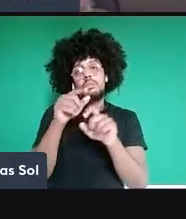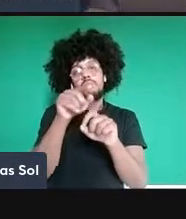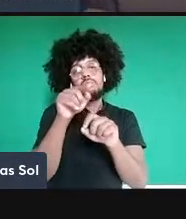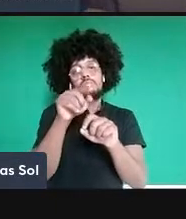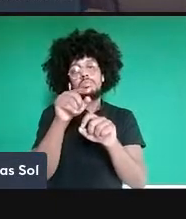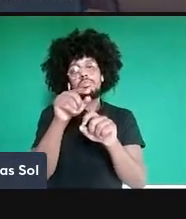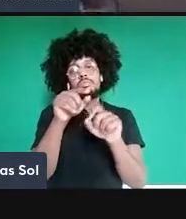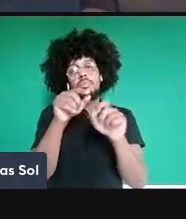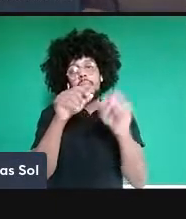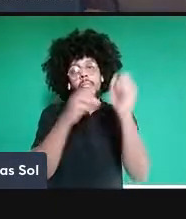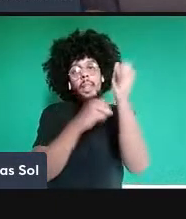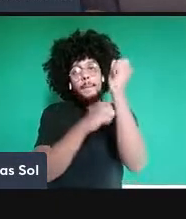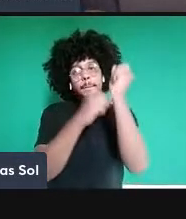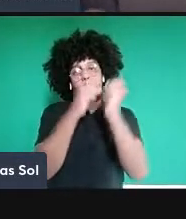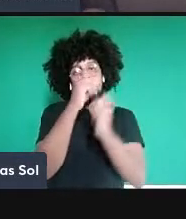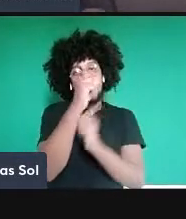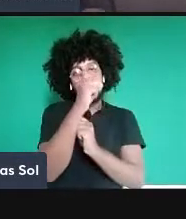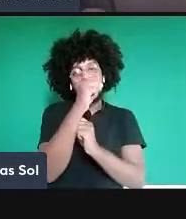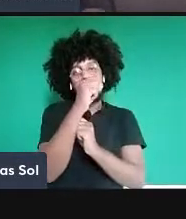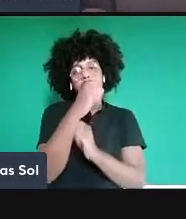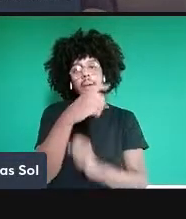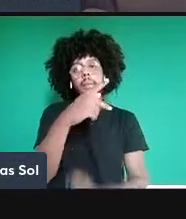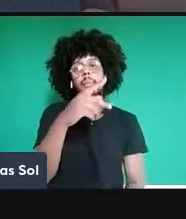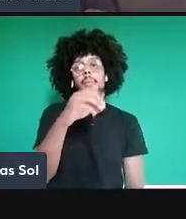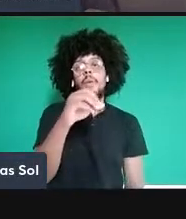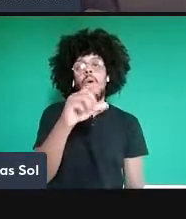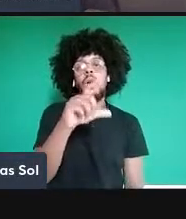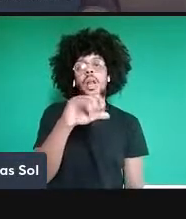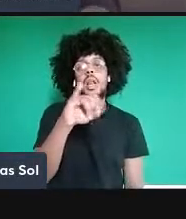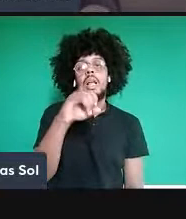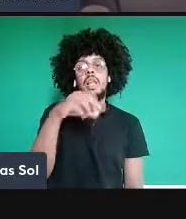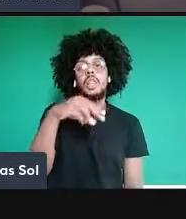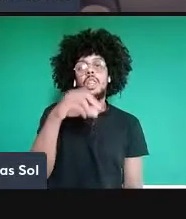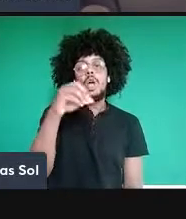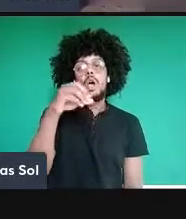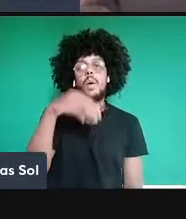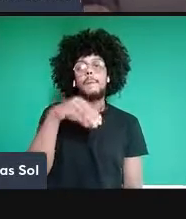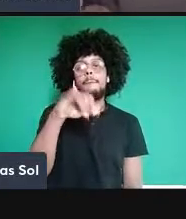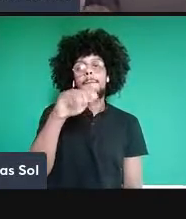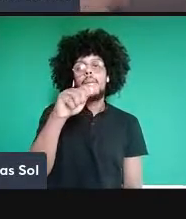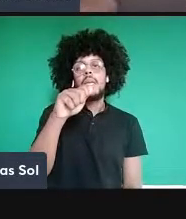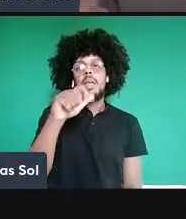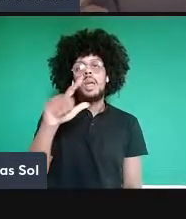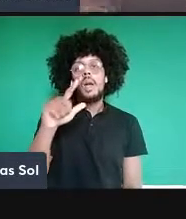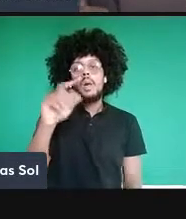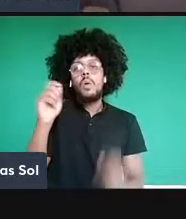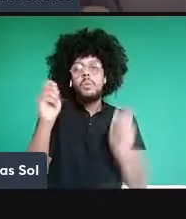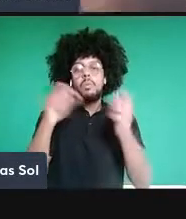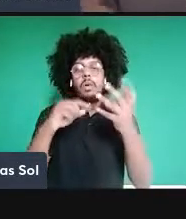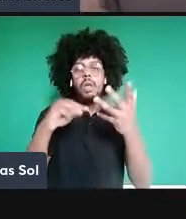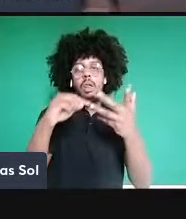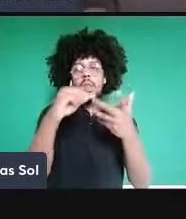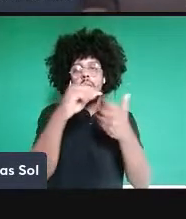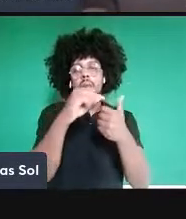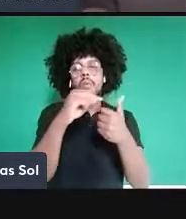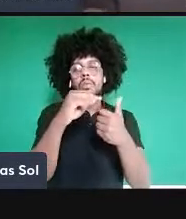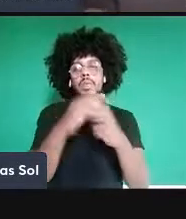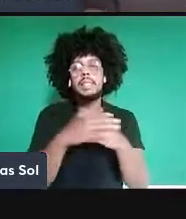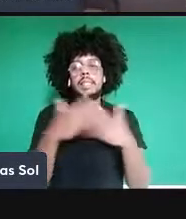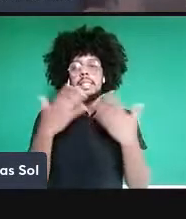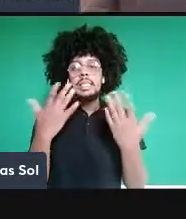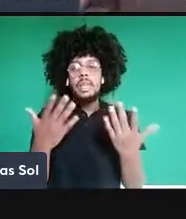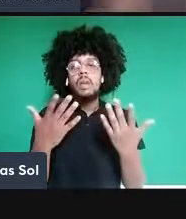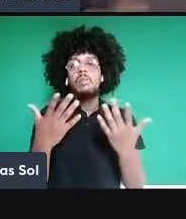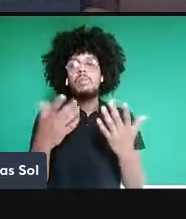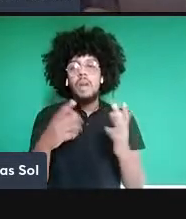que no máximo é polinomial no número de operações elementares então essa tese de Church Turing ela passou por todos os